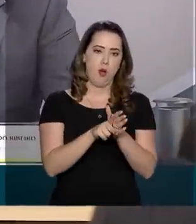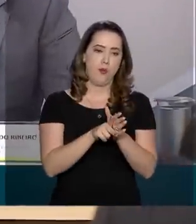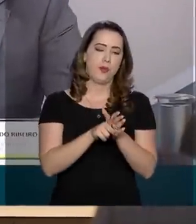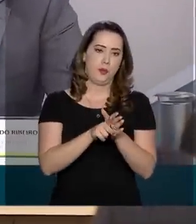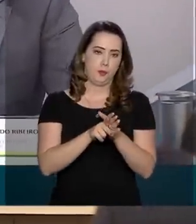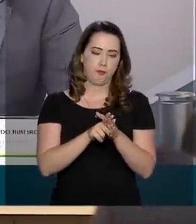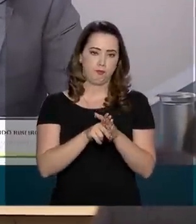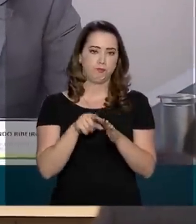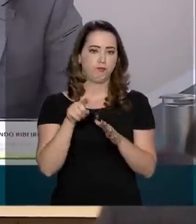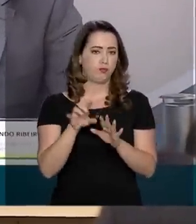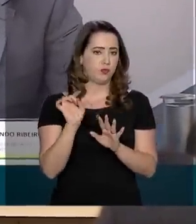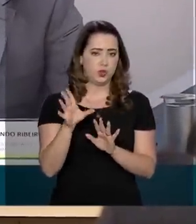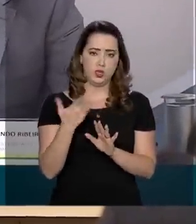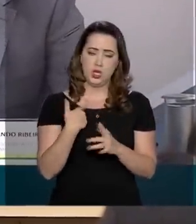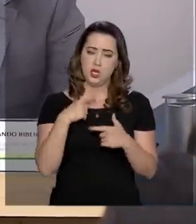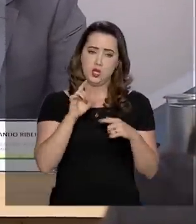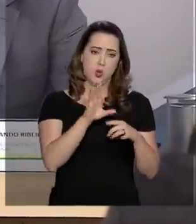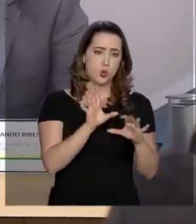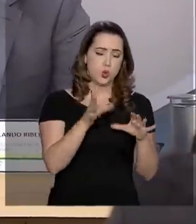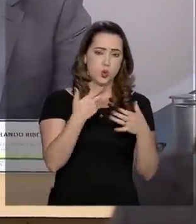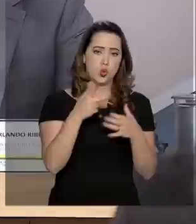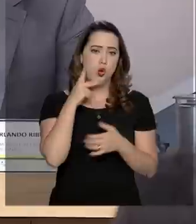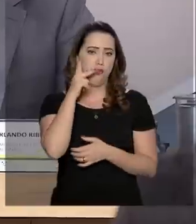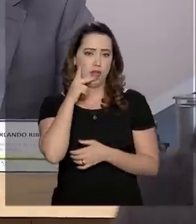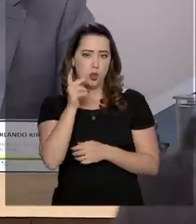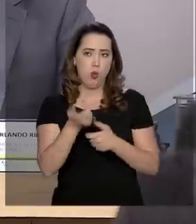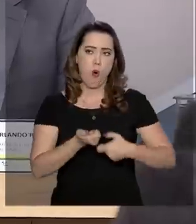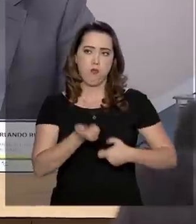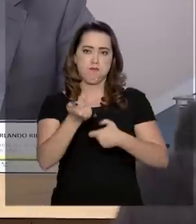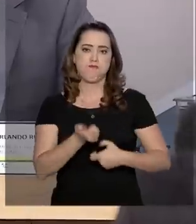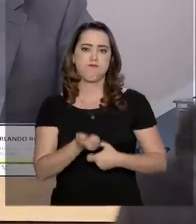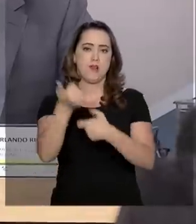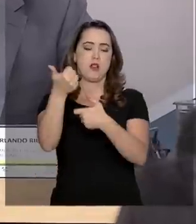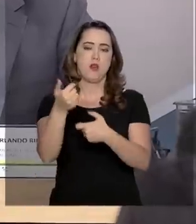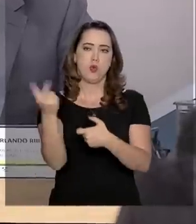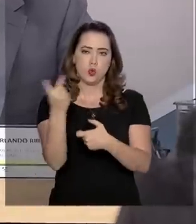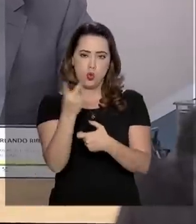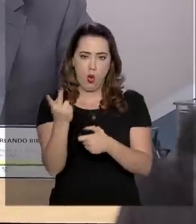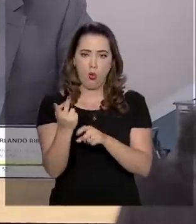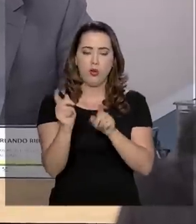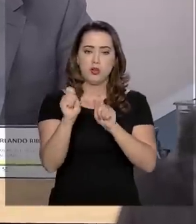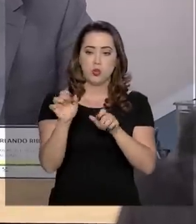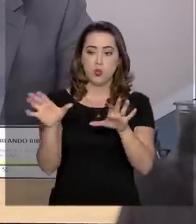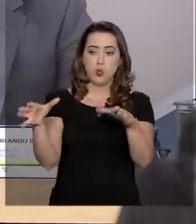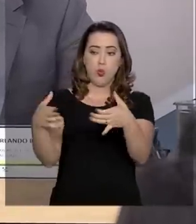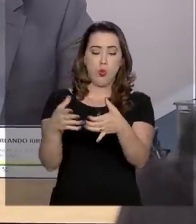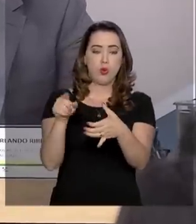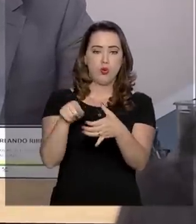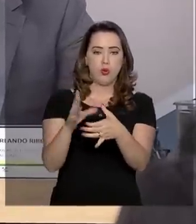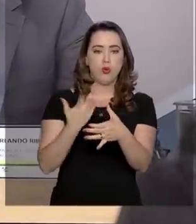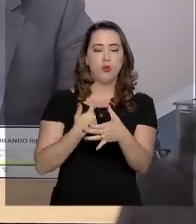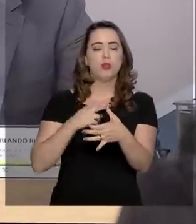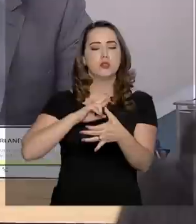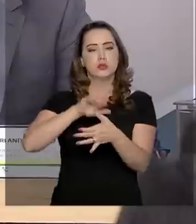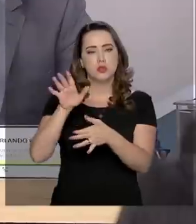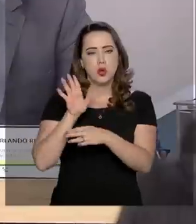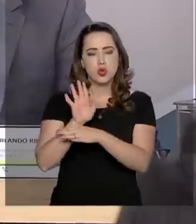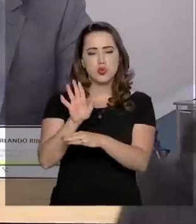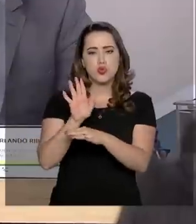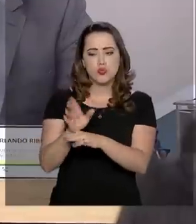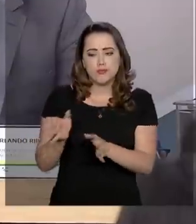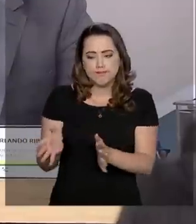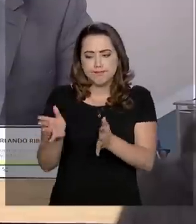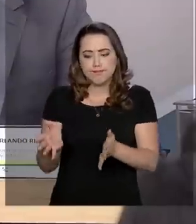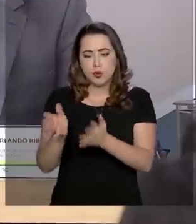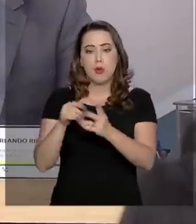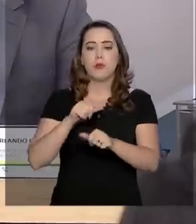serve não só para os espumantes, mas também para os vinhos, que esse setor vai ter uma ajuda para que ele